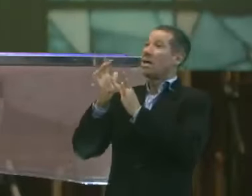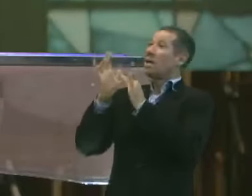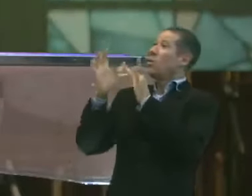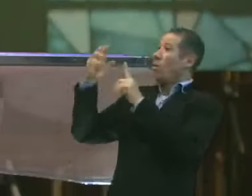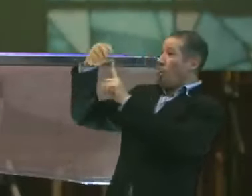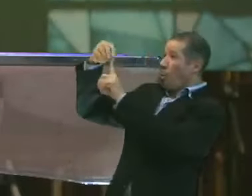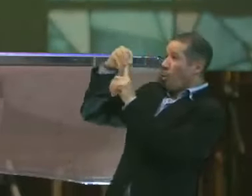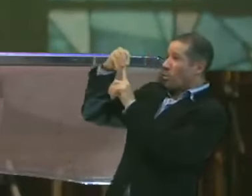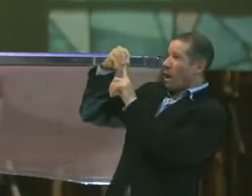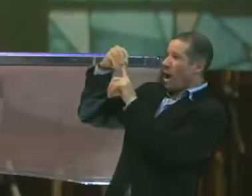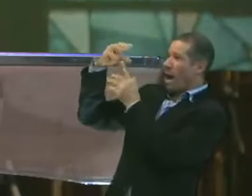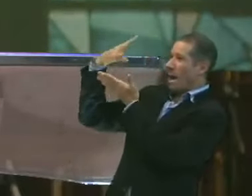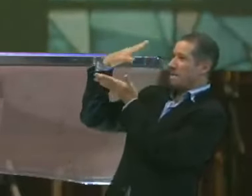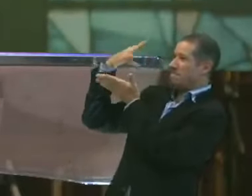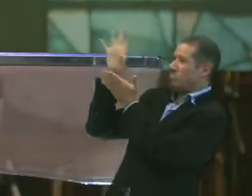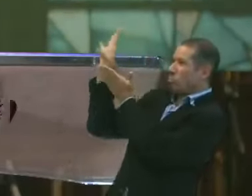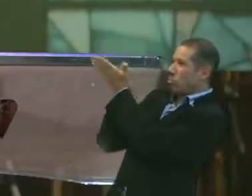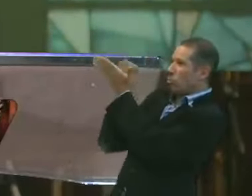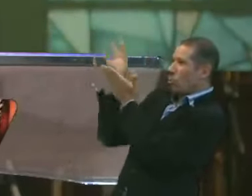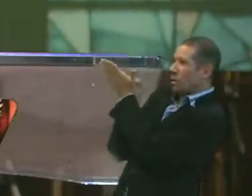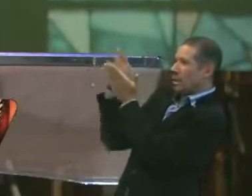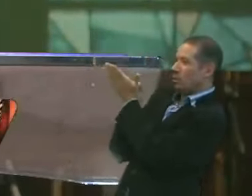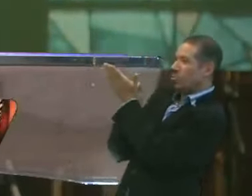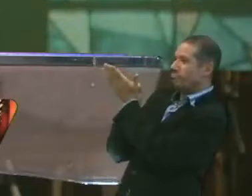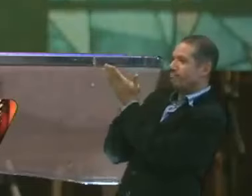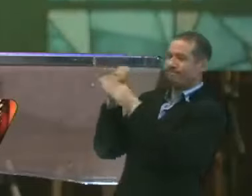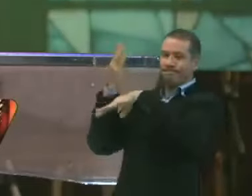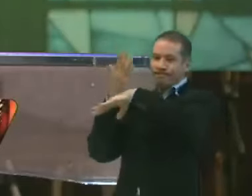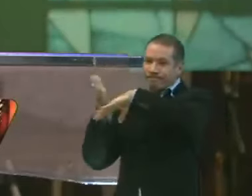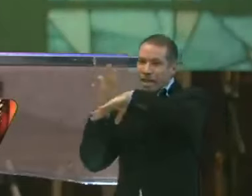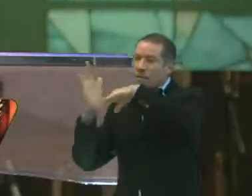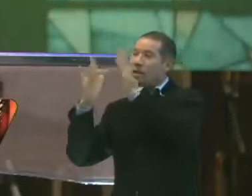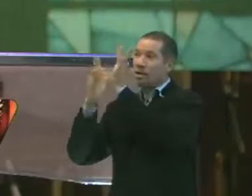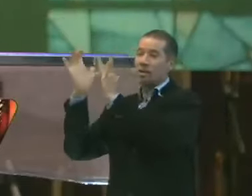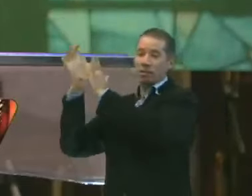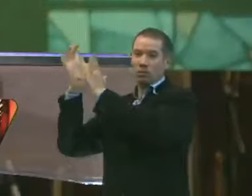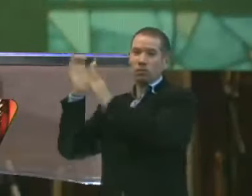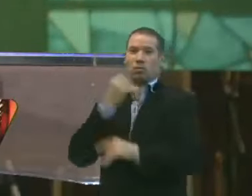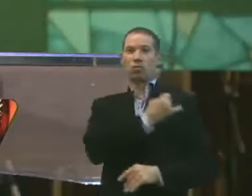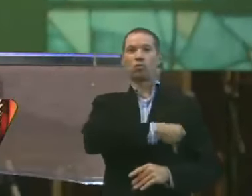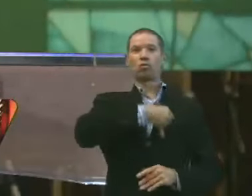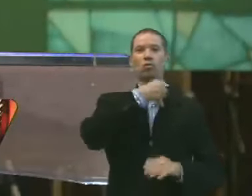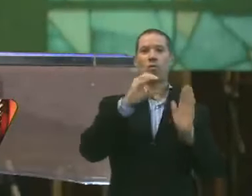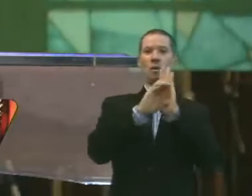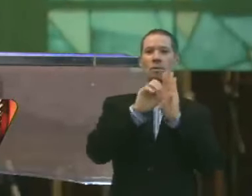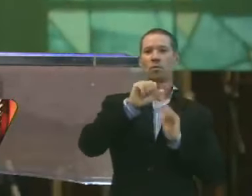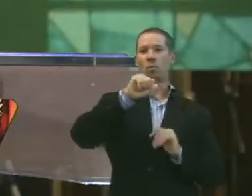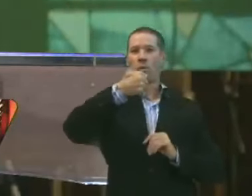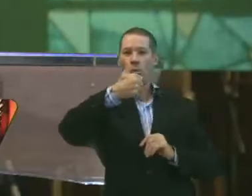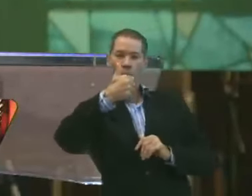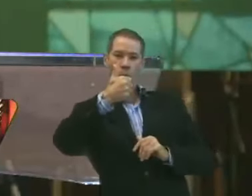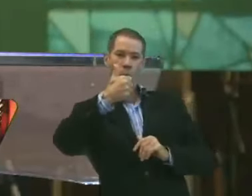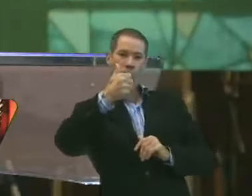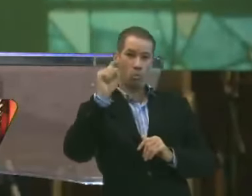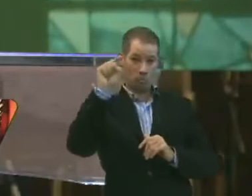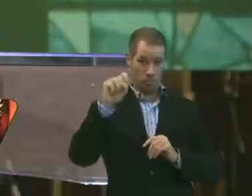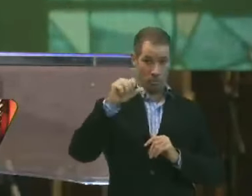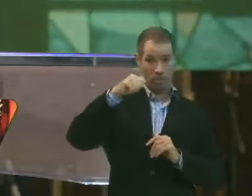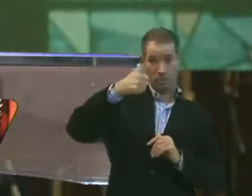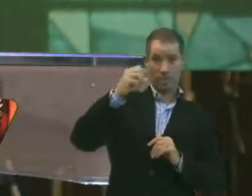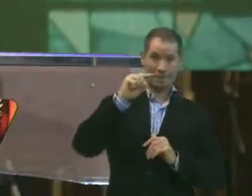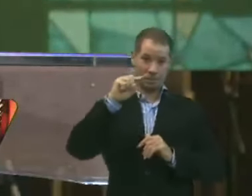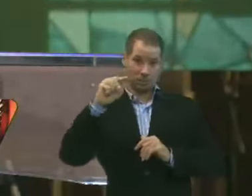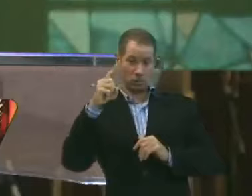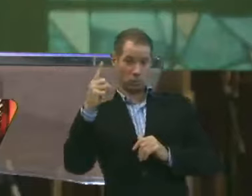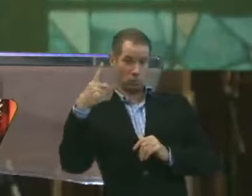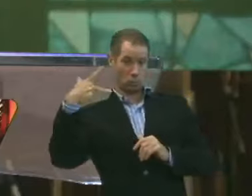como seu modelo. Como vivem para Jesus. Olha o que diz. João capítulo 1. Versículo 10 a